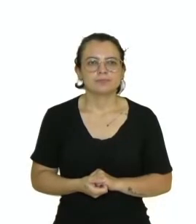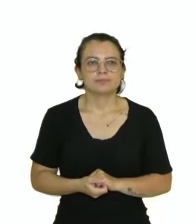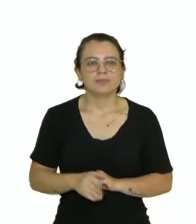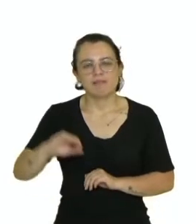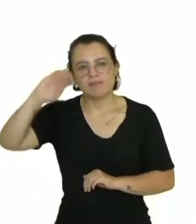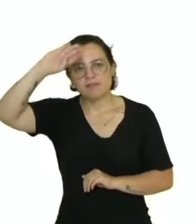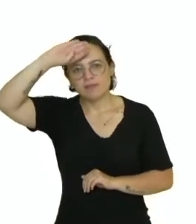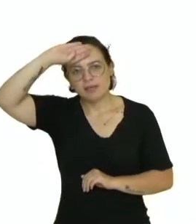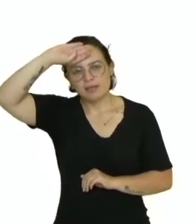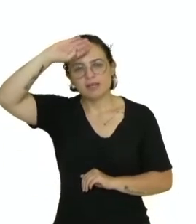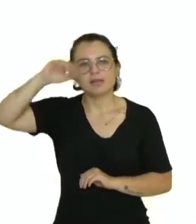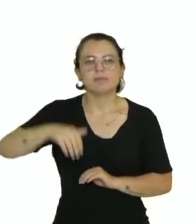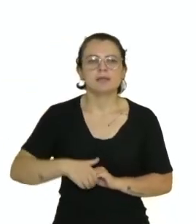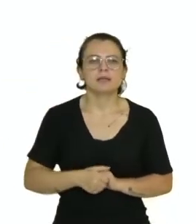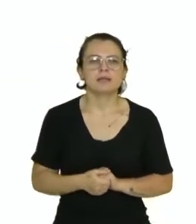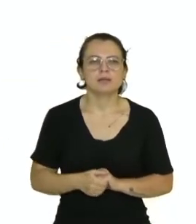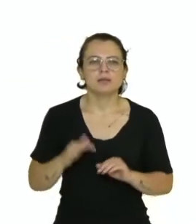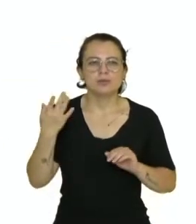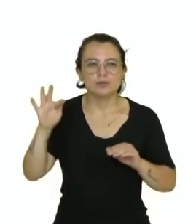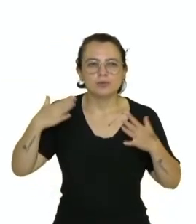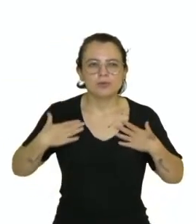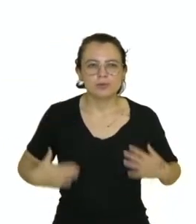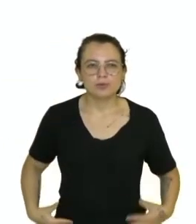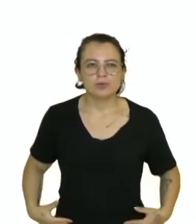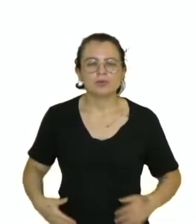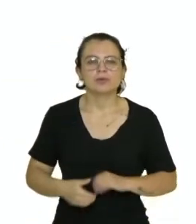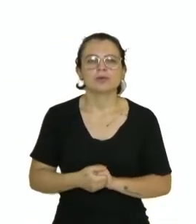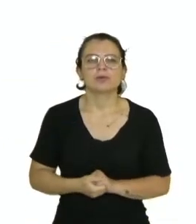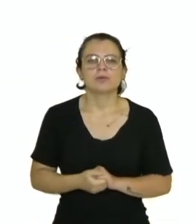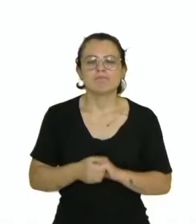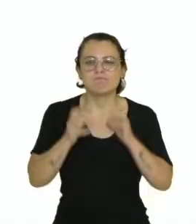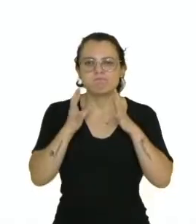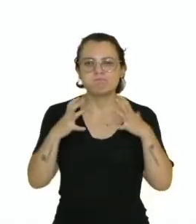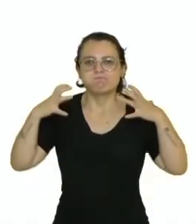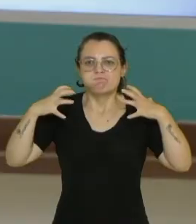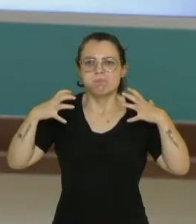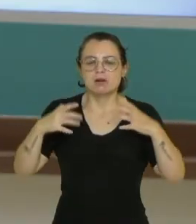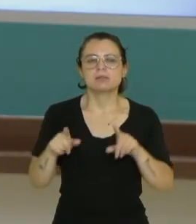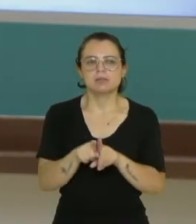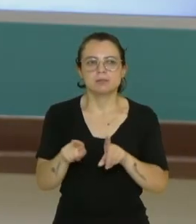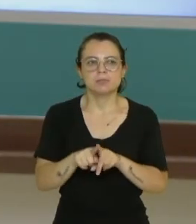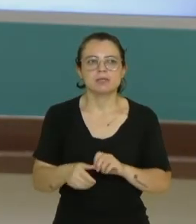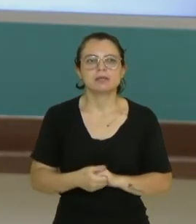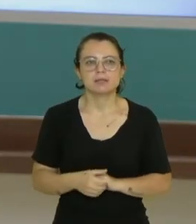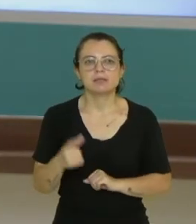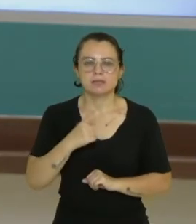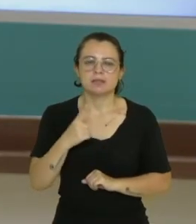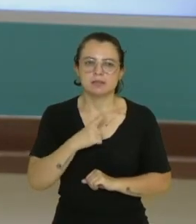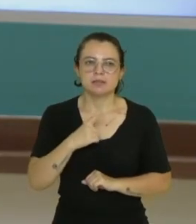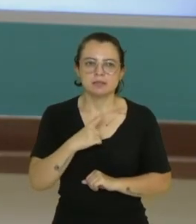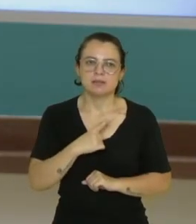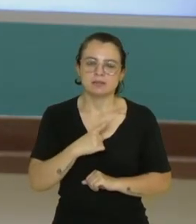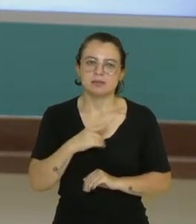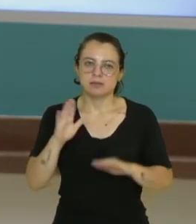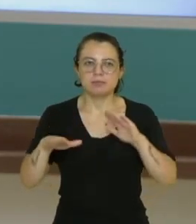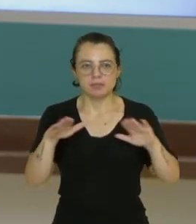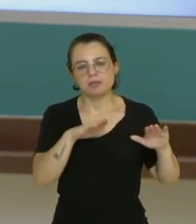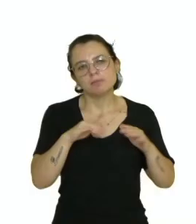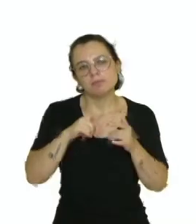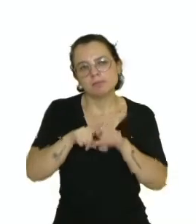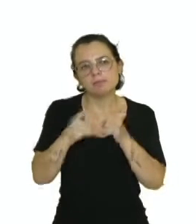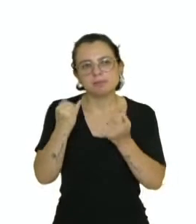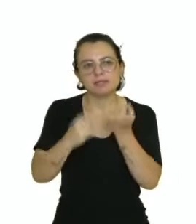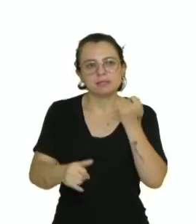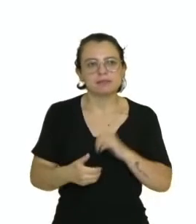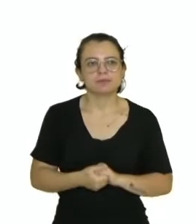febre, a dengue causa dores no corpo, chikungunya, inchaços, né? Sintomas vão depender de uma infecção ou outra, mas são parecidos, tá?